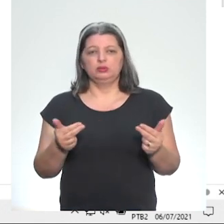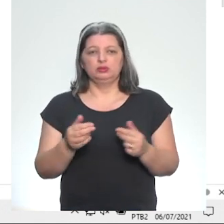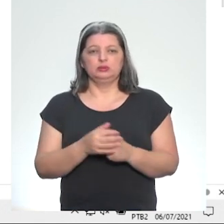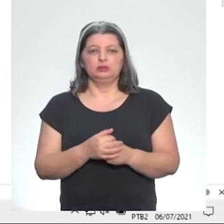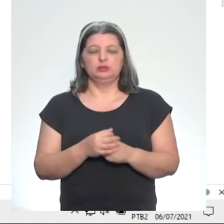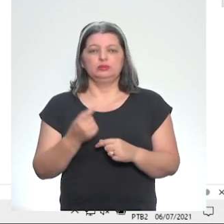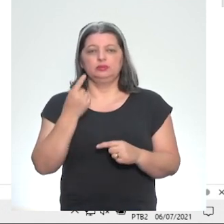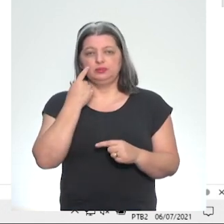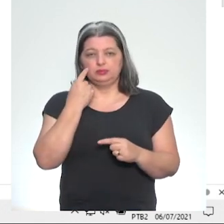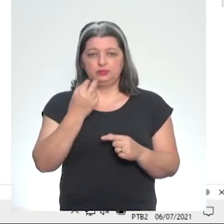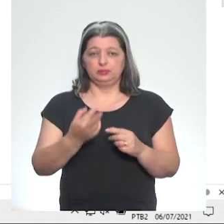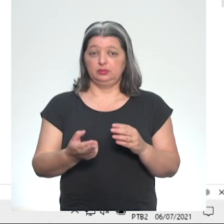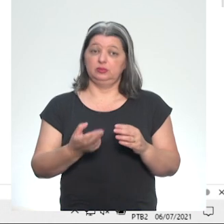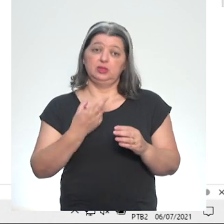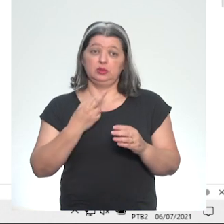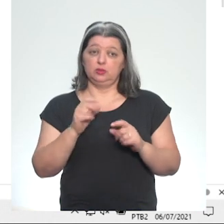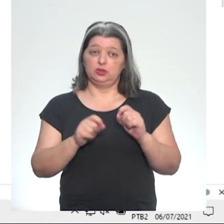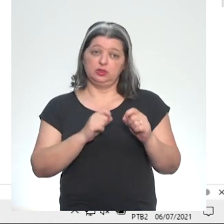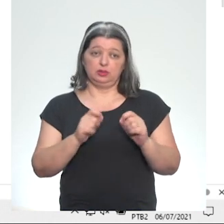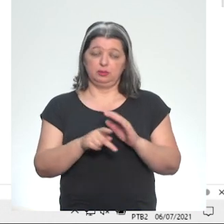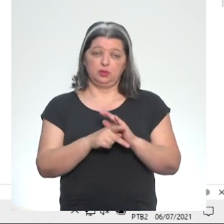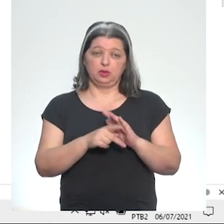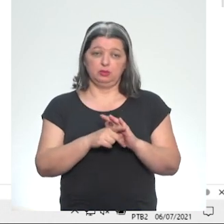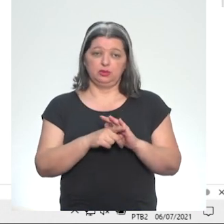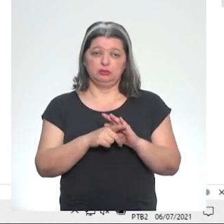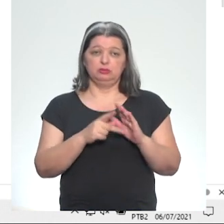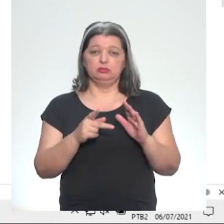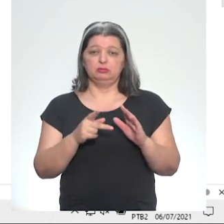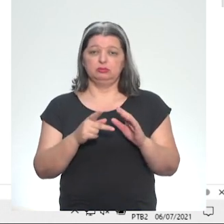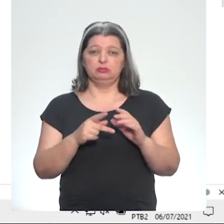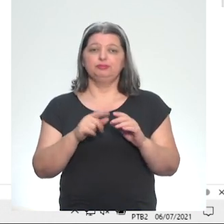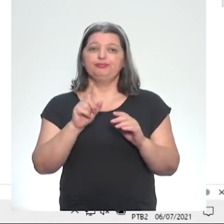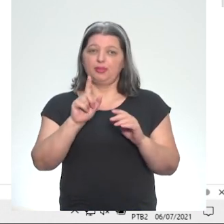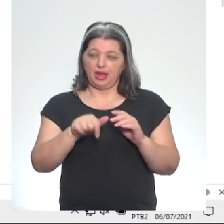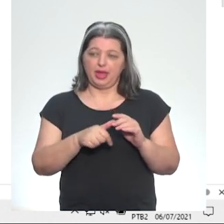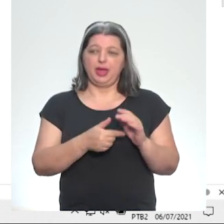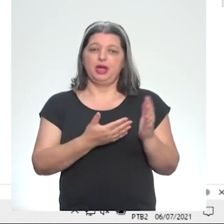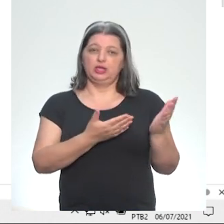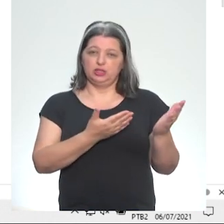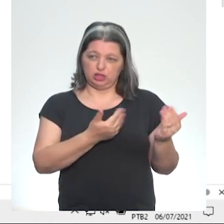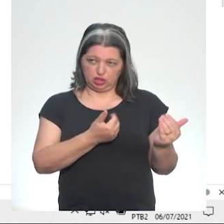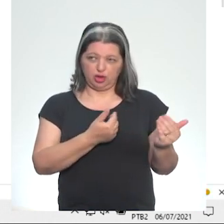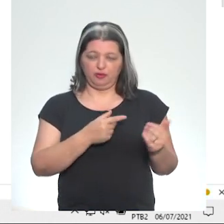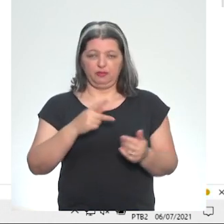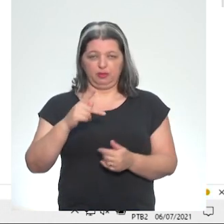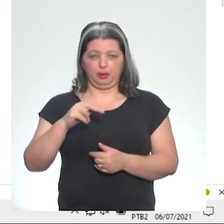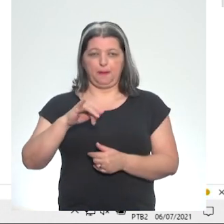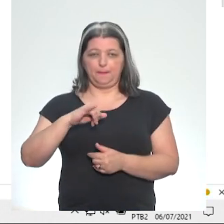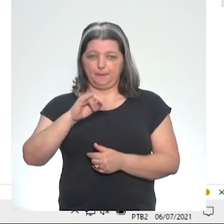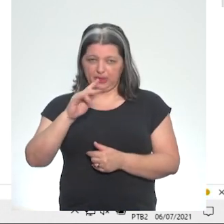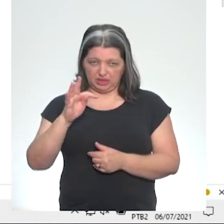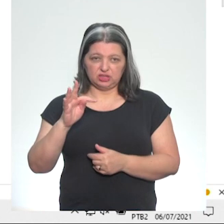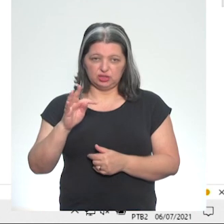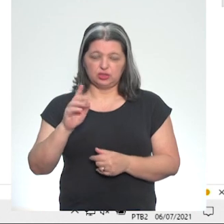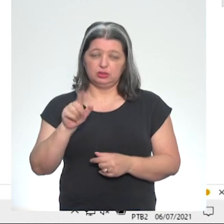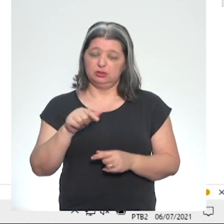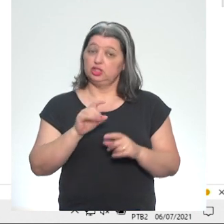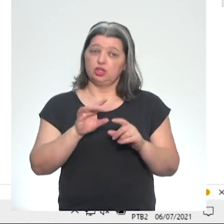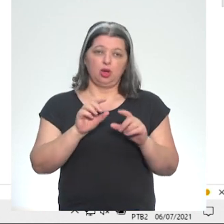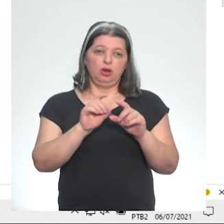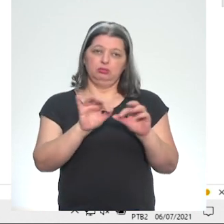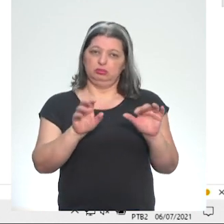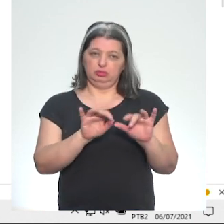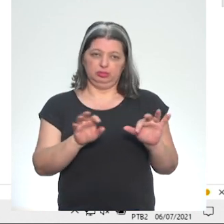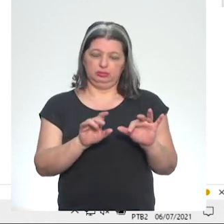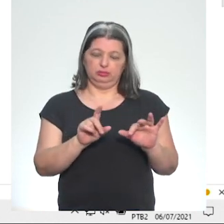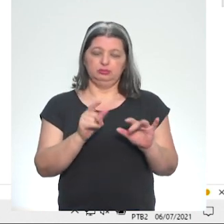a resposta que ele vai me dar, o print que ele vai me dar é você é chófã. E aí, gente vai rodar esse código. Porque ele só está escrito, tá, gente? Aí,